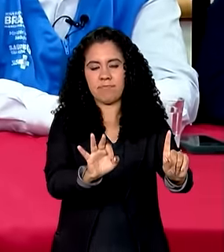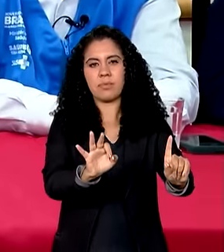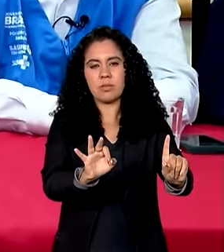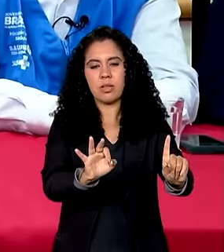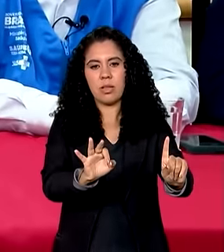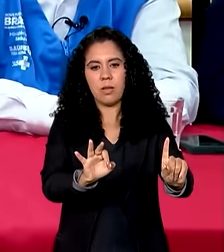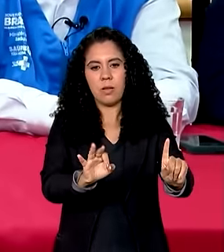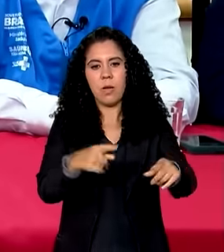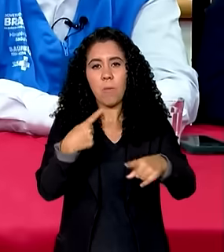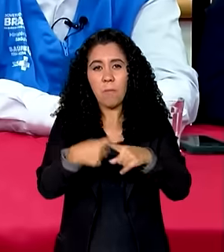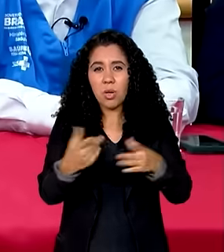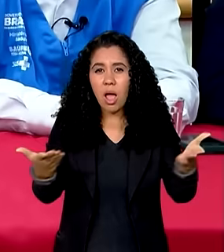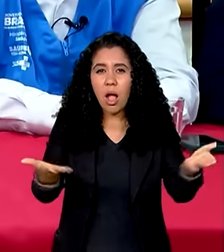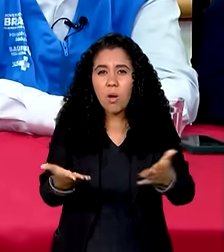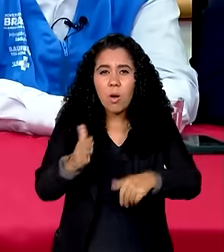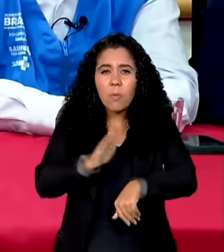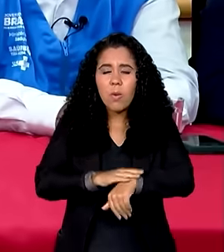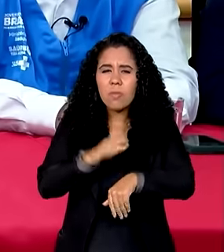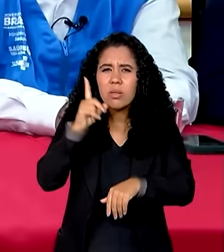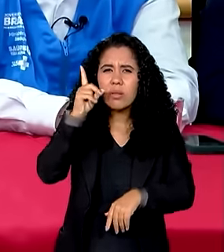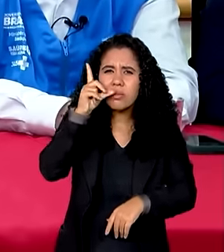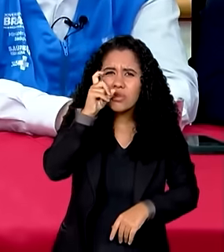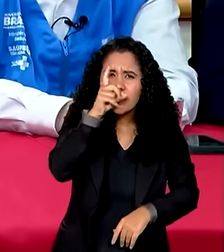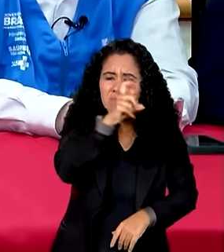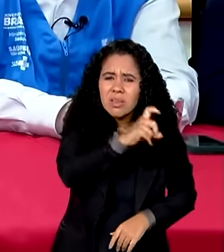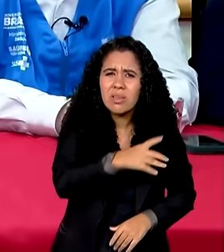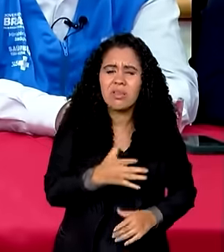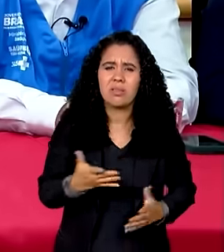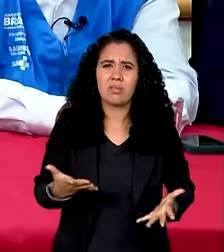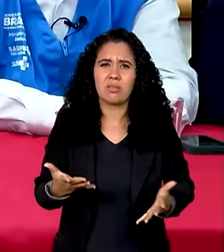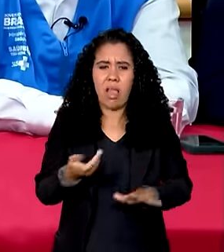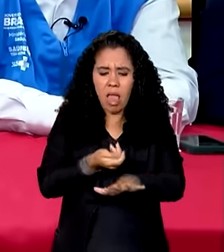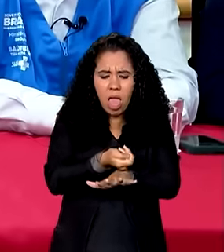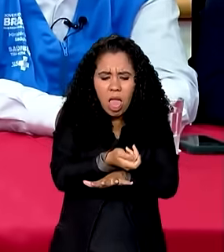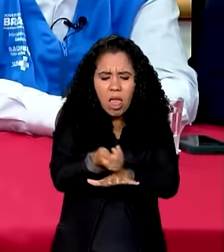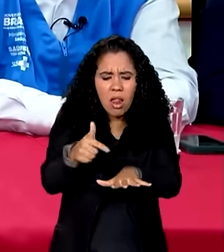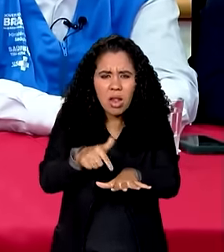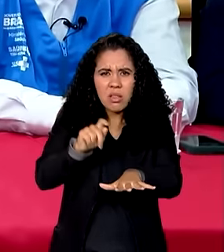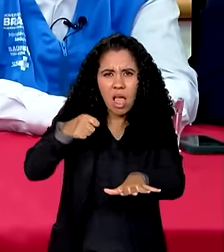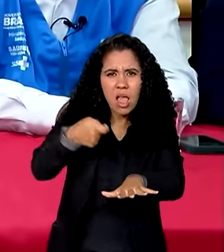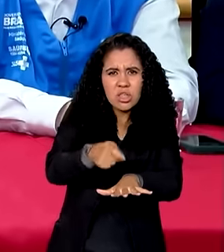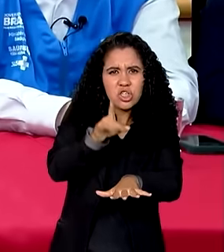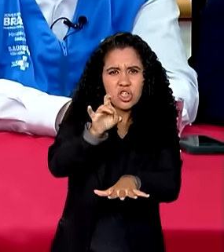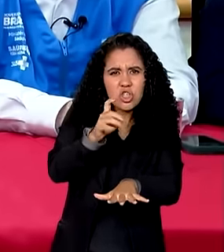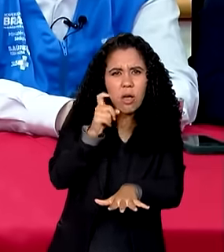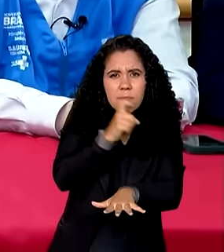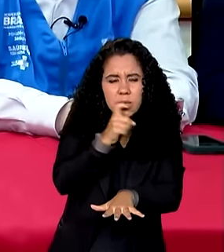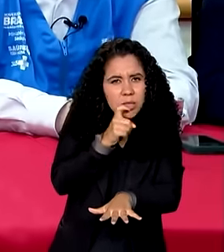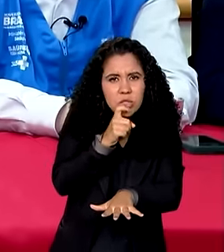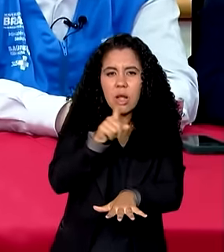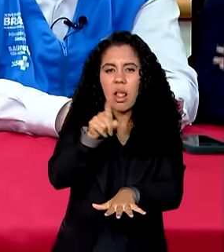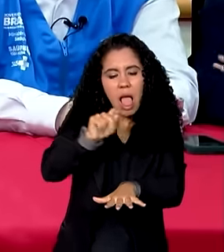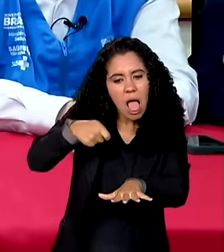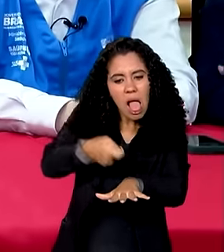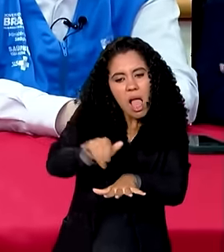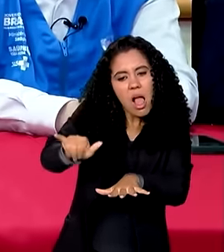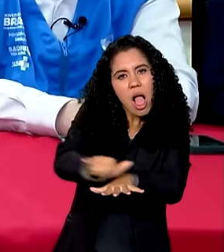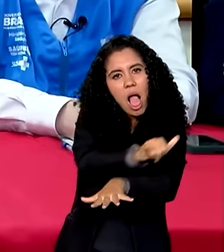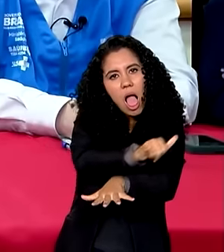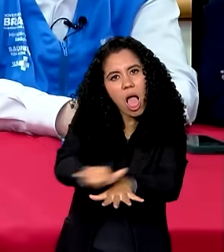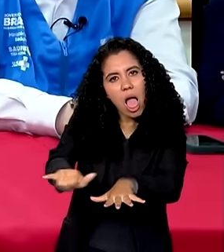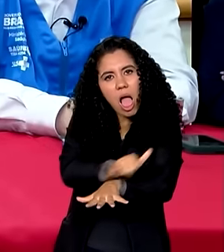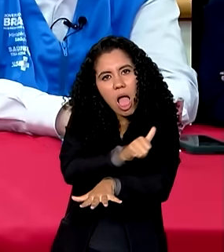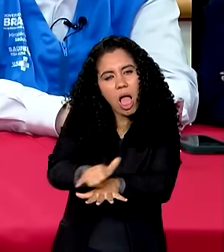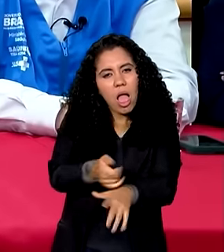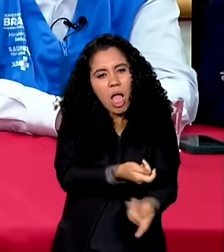nesse momento tão difícil e veja fake news não é só mentira na verdade é um método que se utiliza da mentira para